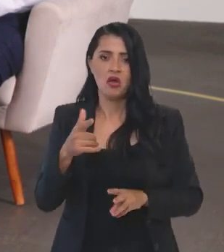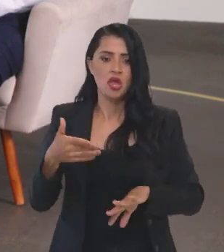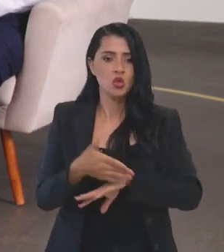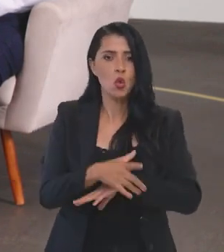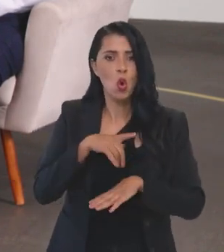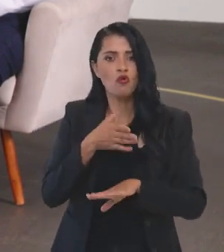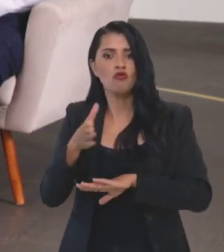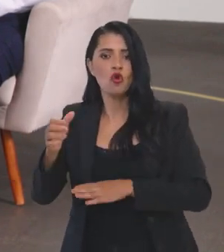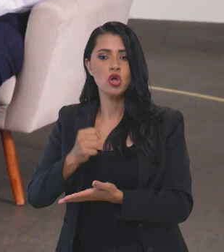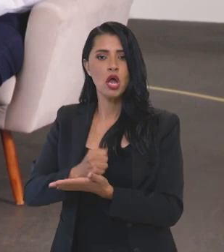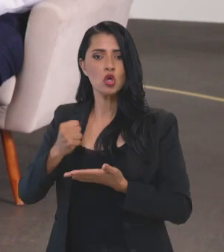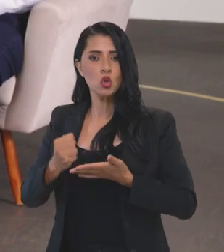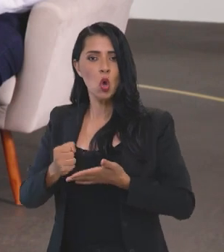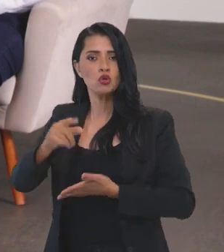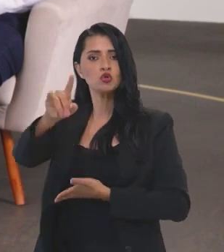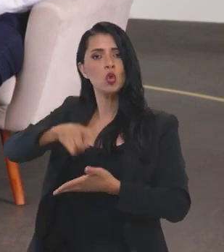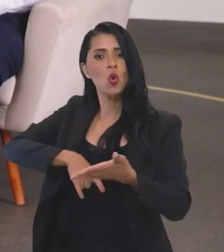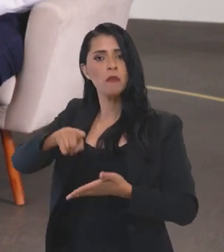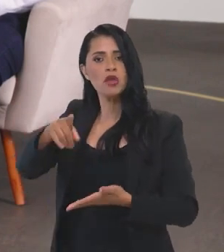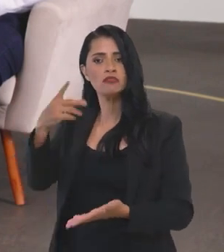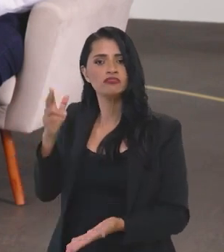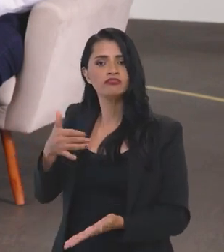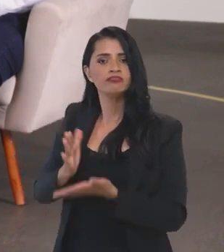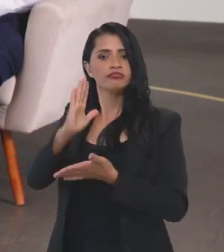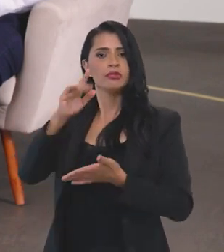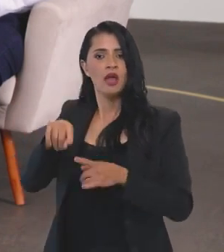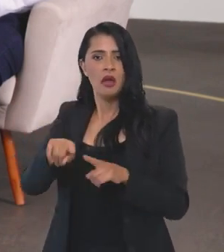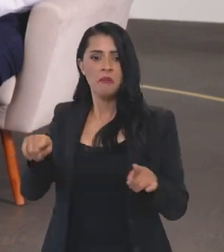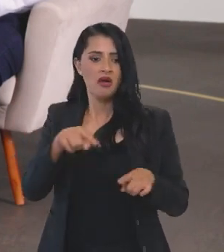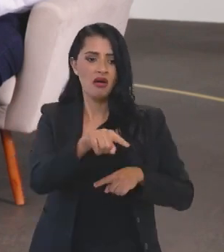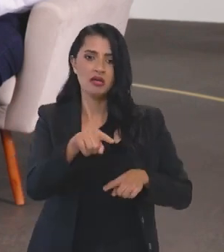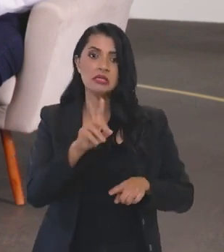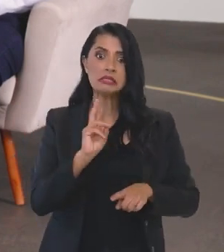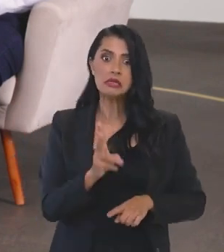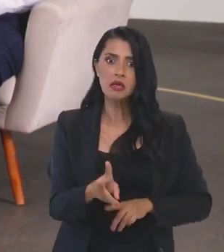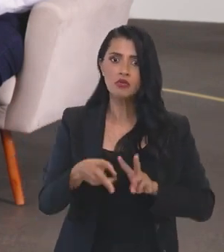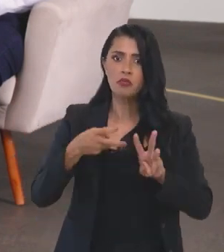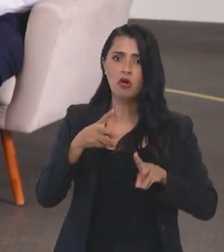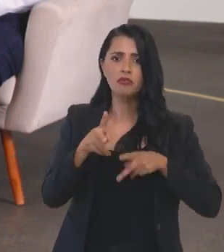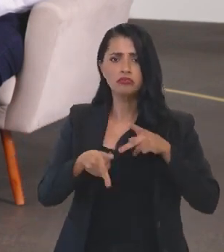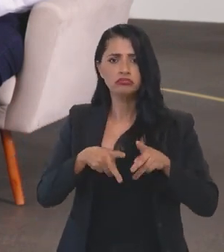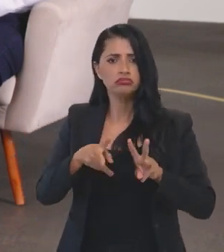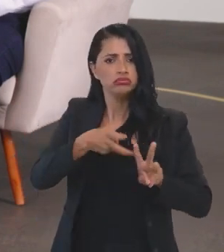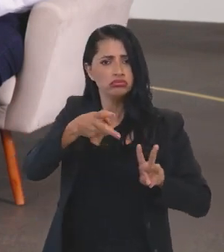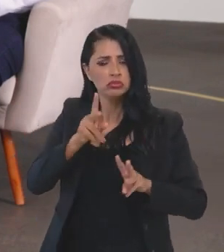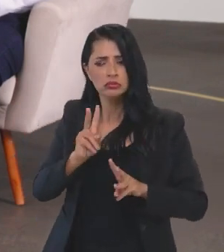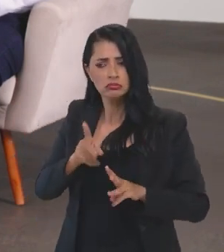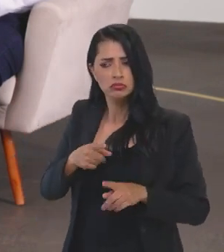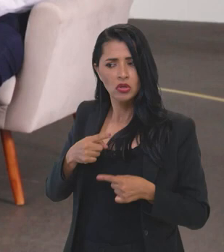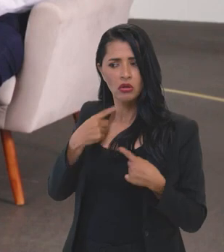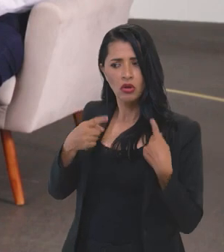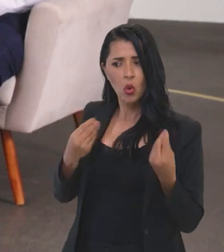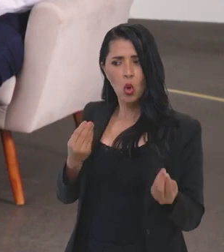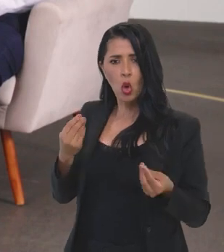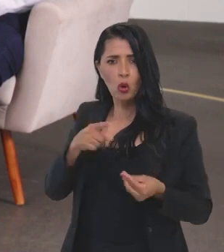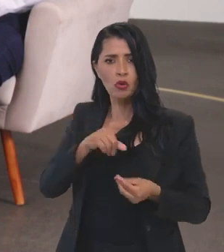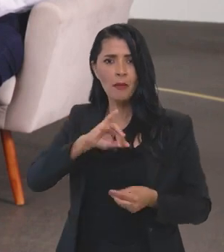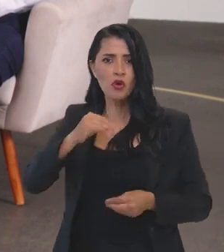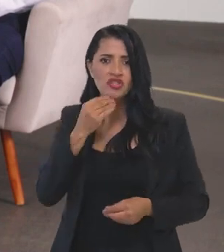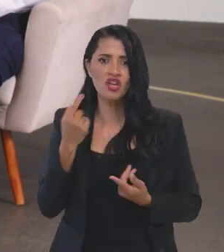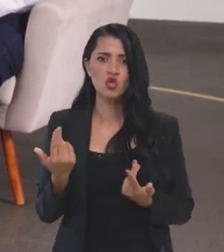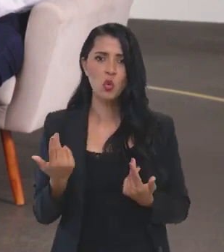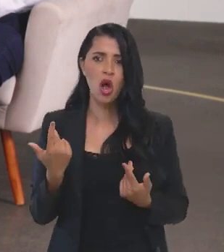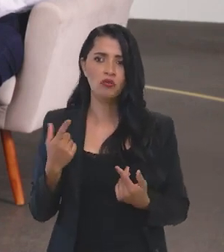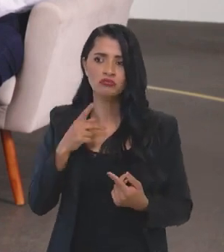ocupou, foi no cartório, reconheceu, mas a área sempre foi questionada pelos povos indígenas, que não tiveram a